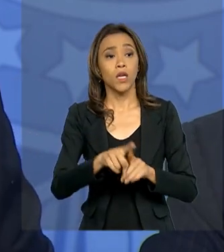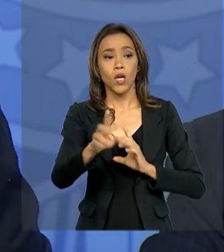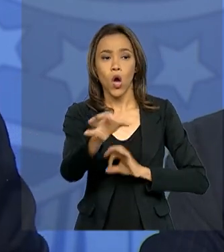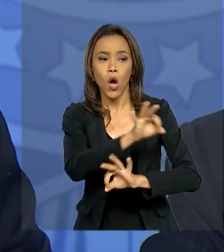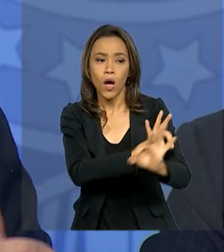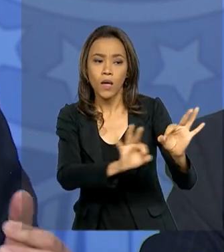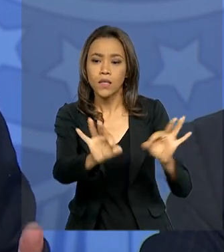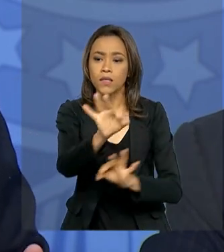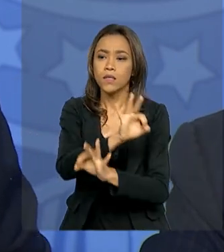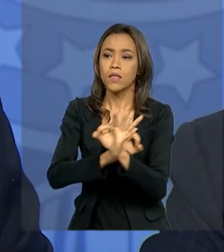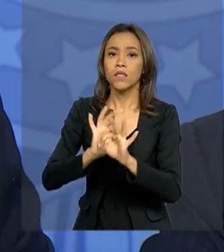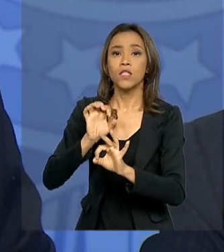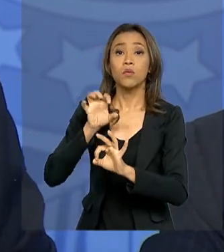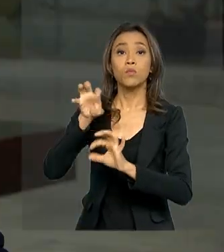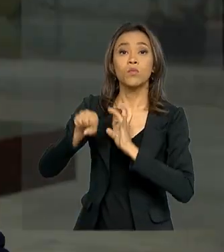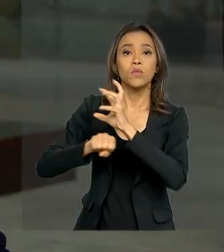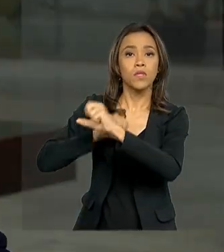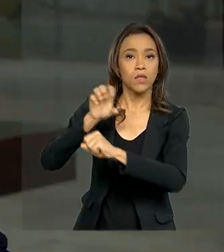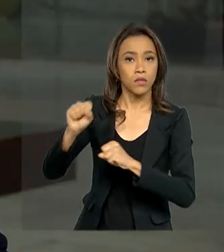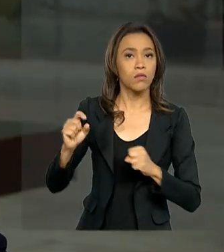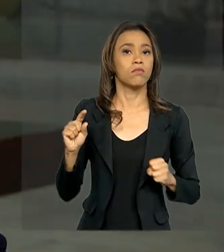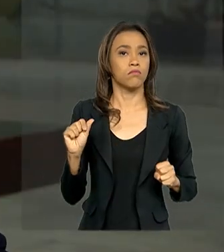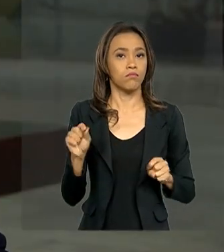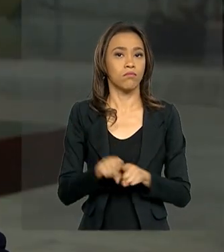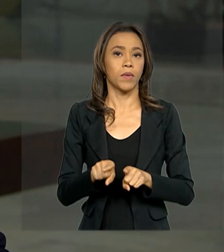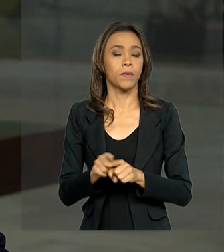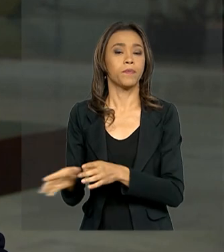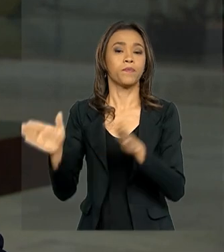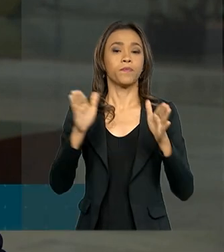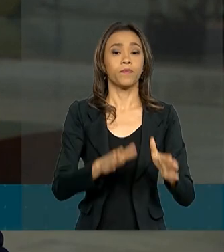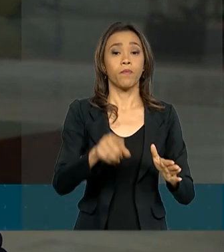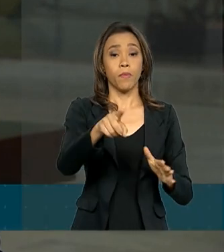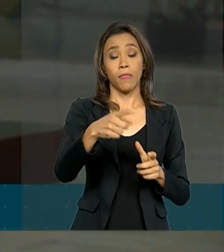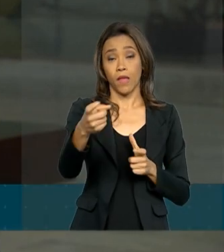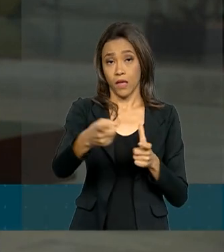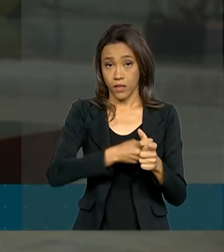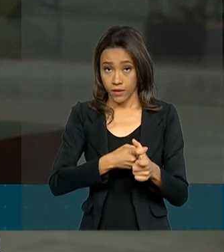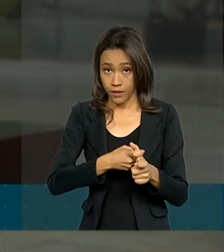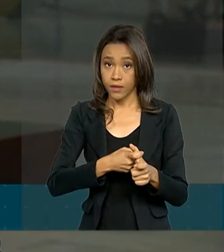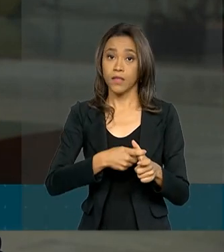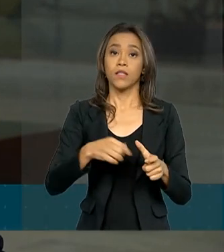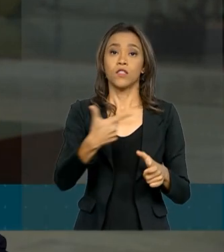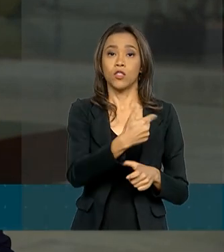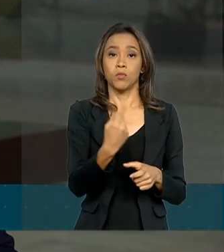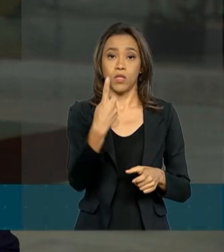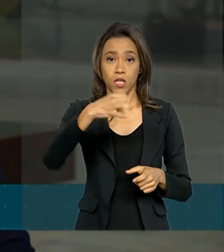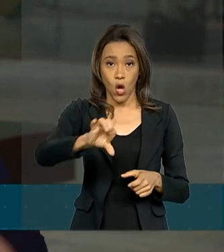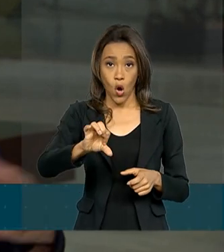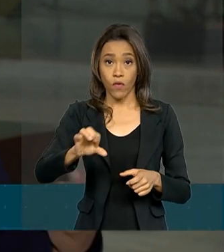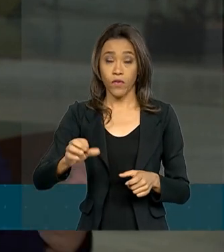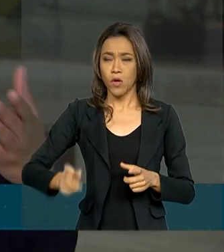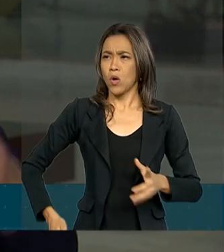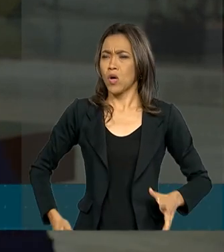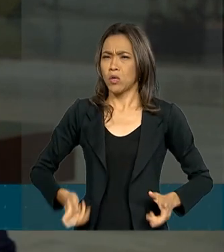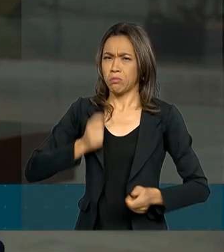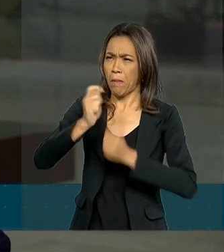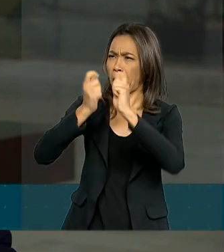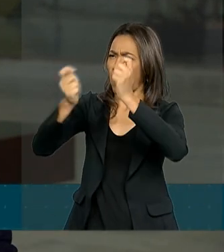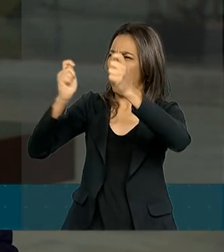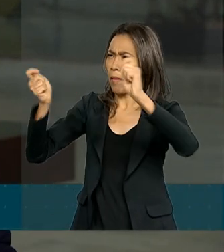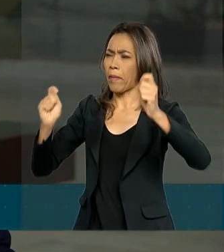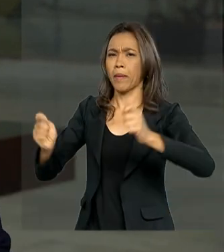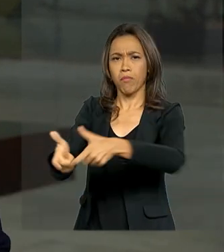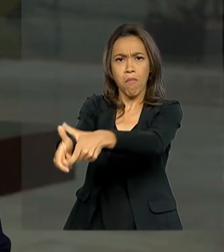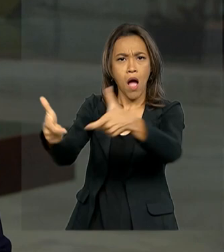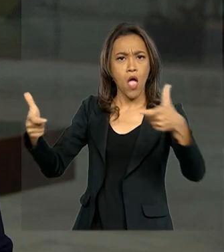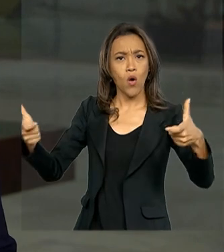receitas extraordinárias. O déficit fiscal de 2019, que ocorre quanto as despesas são maiores que as receitas,